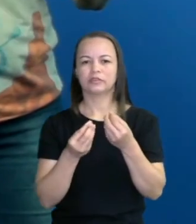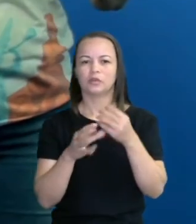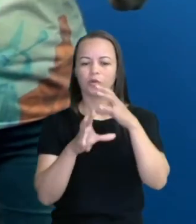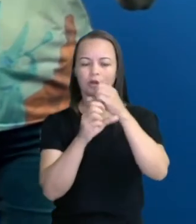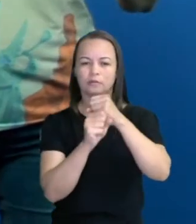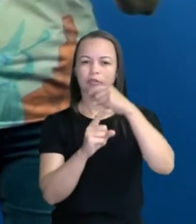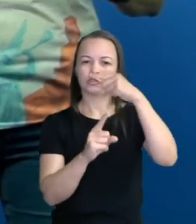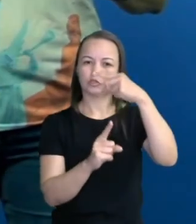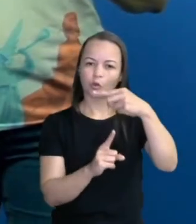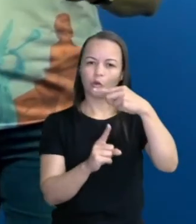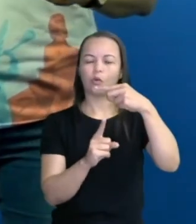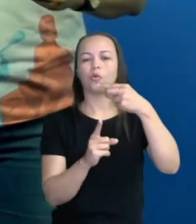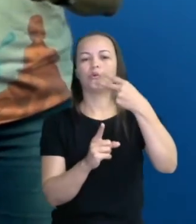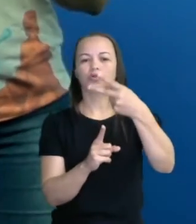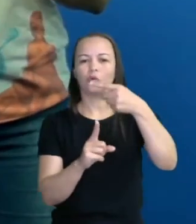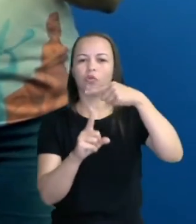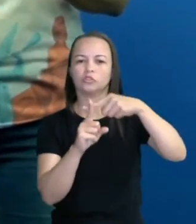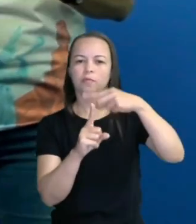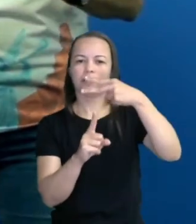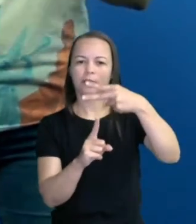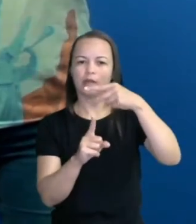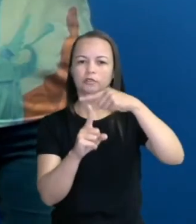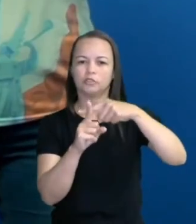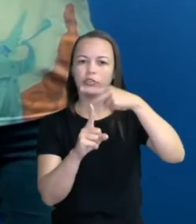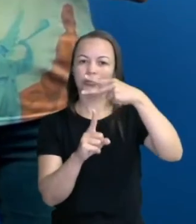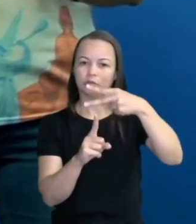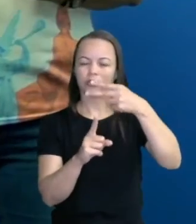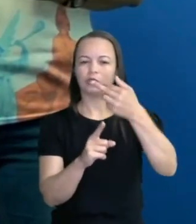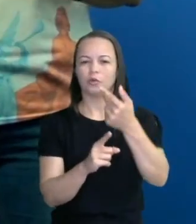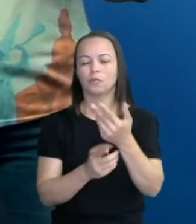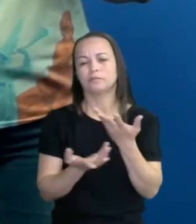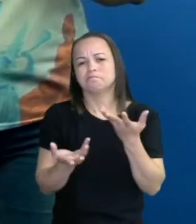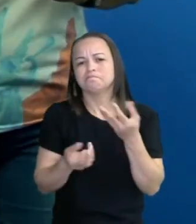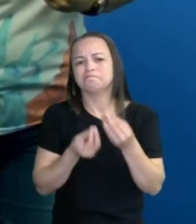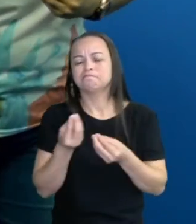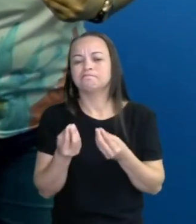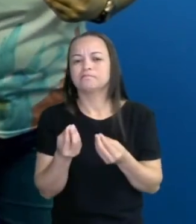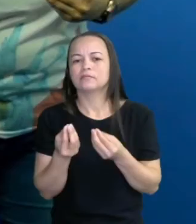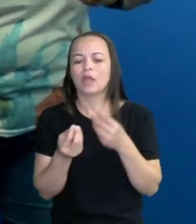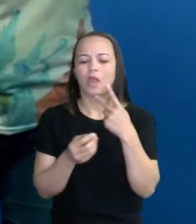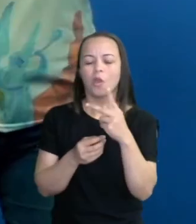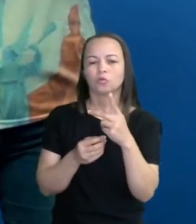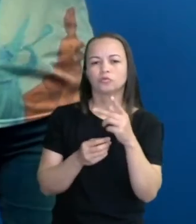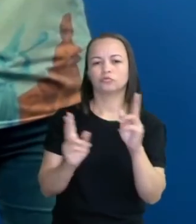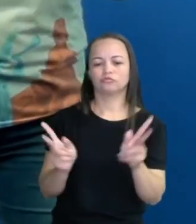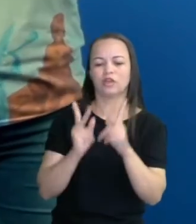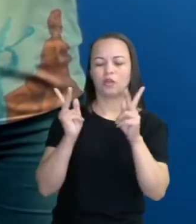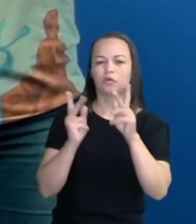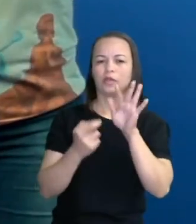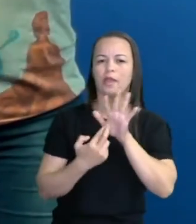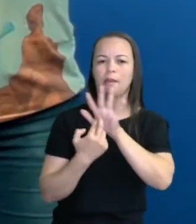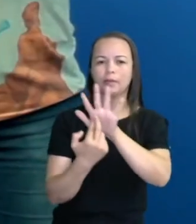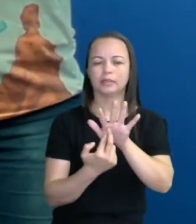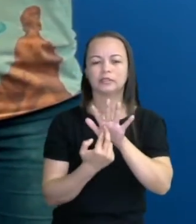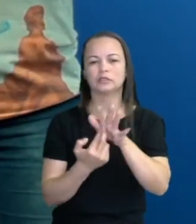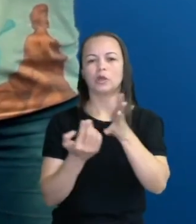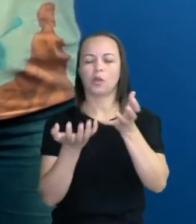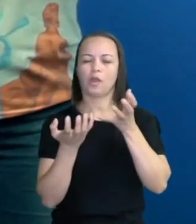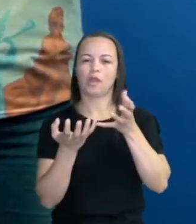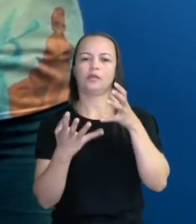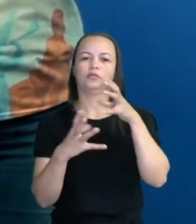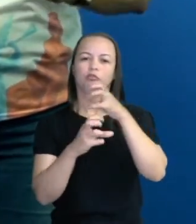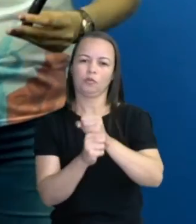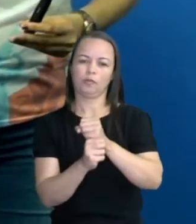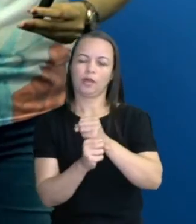cálculo. 2 mais 2 mais 2. Então, um dos valores é aquele que representa o número que eu quero somar,